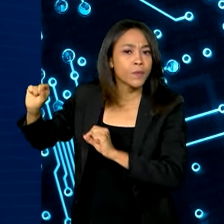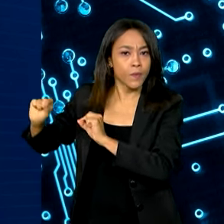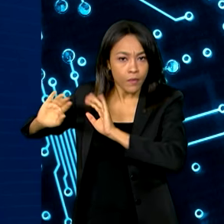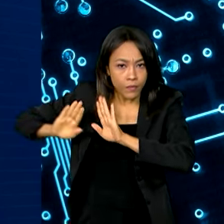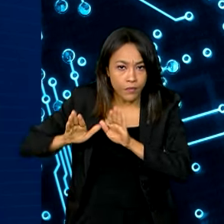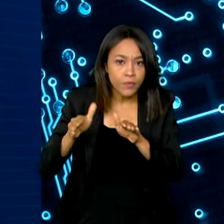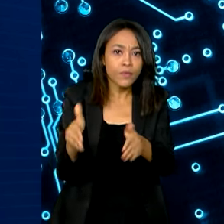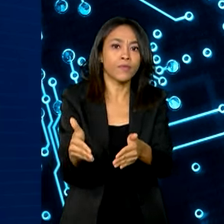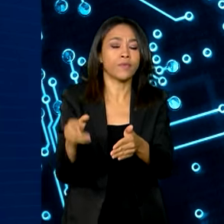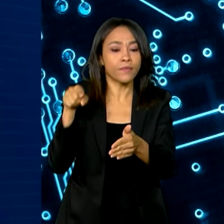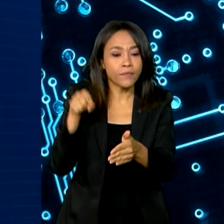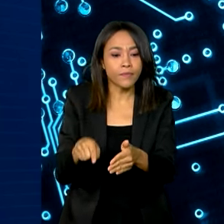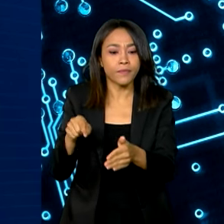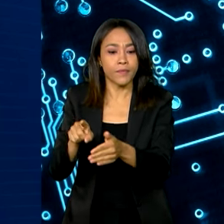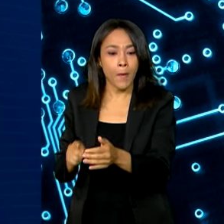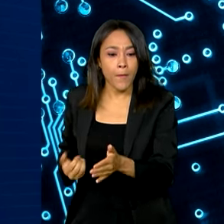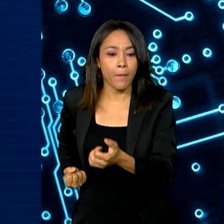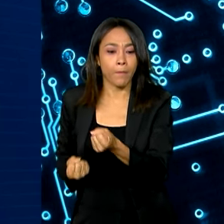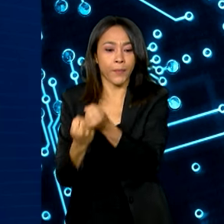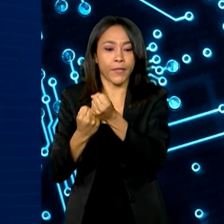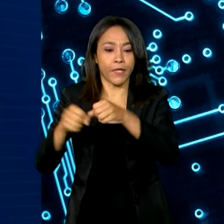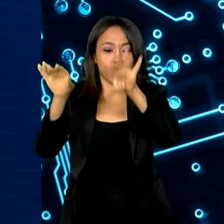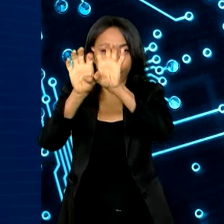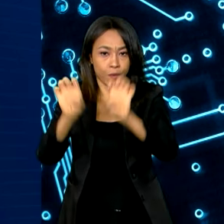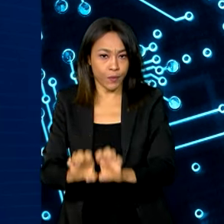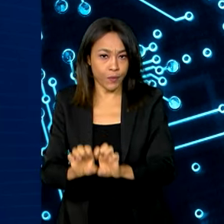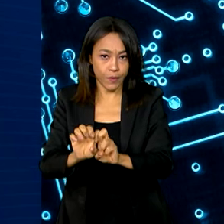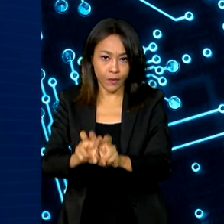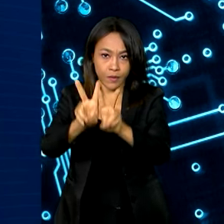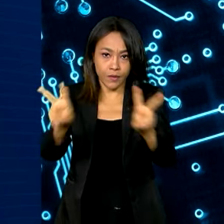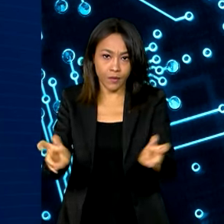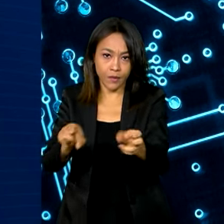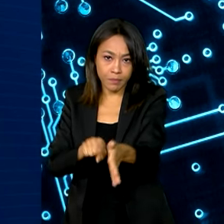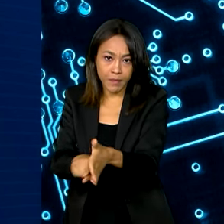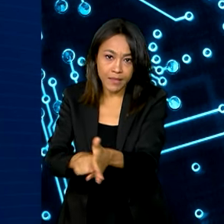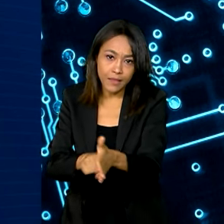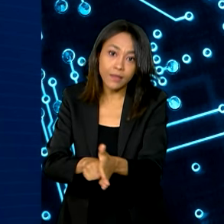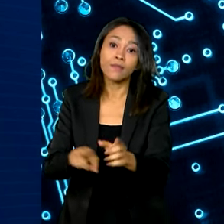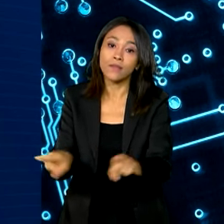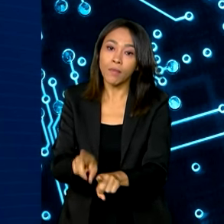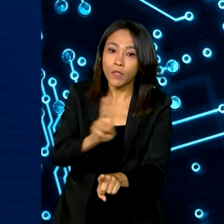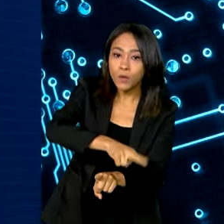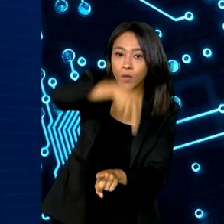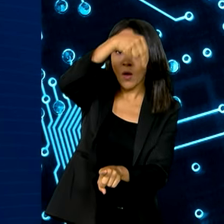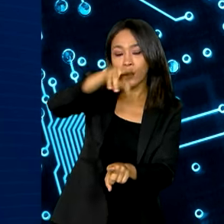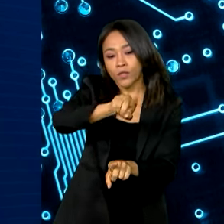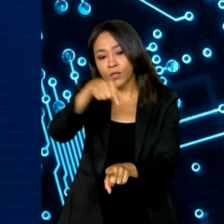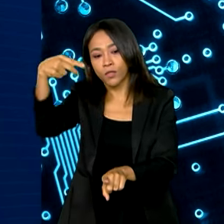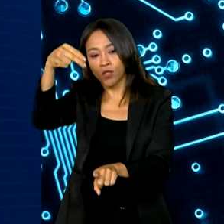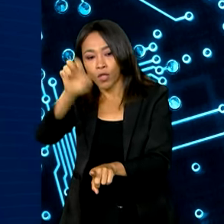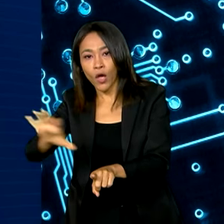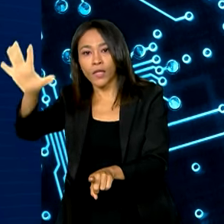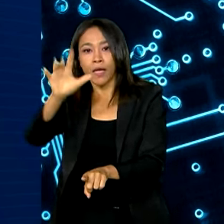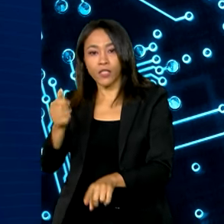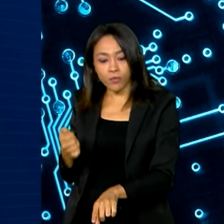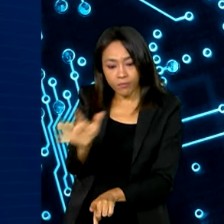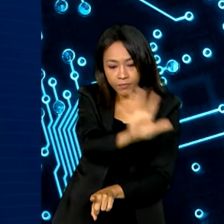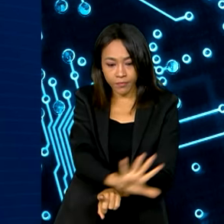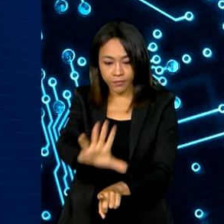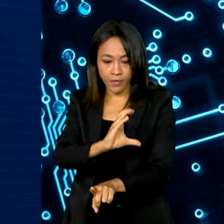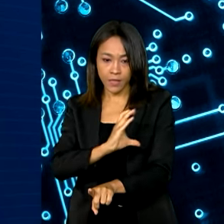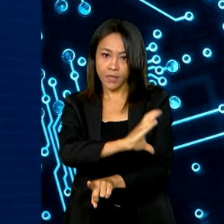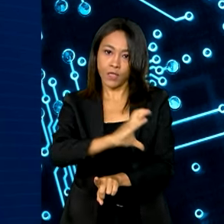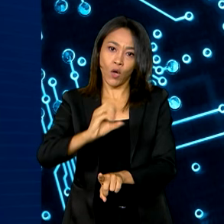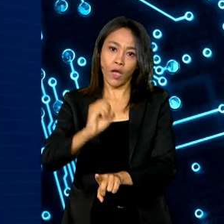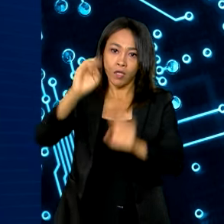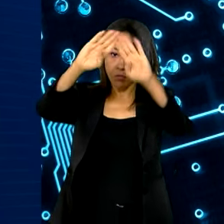fortalecimento da infraestrutura de pesquisa, também no norte, nordeste e centro-oeste. E vai